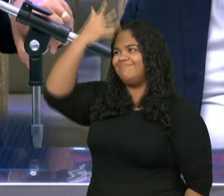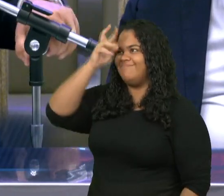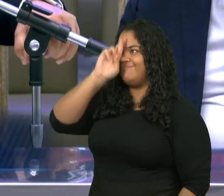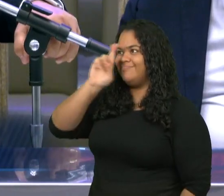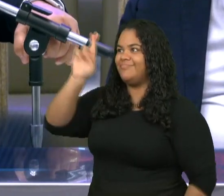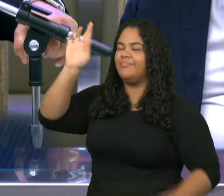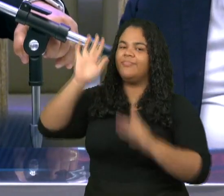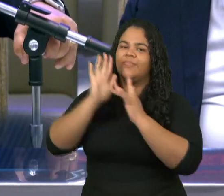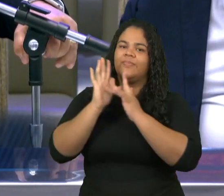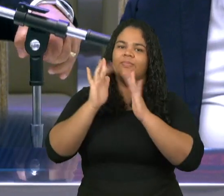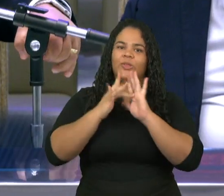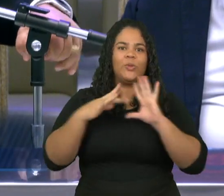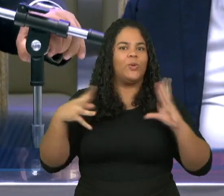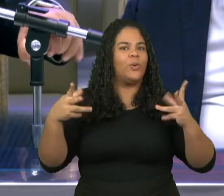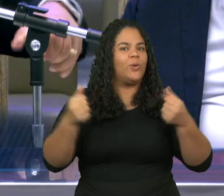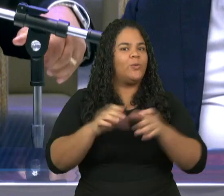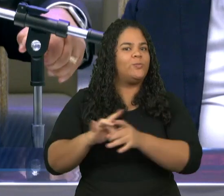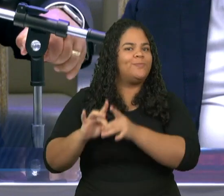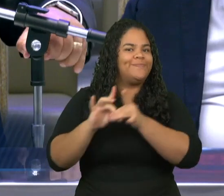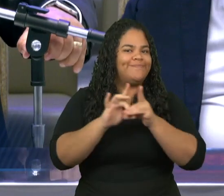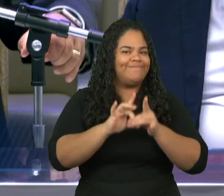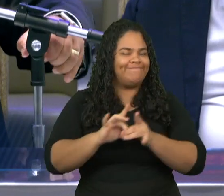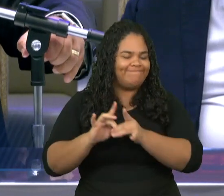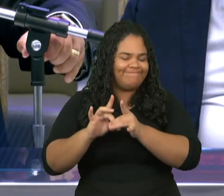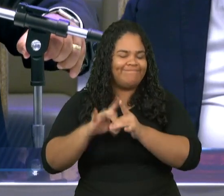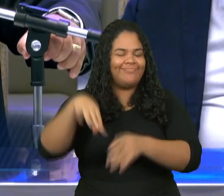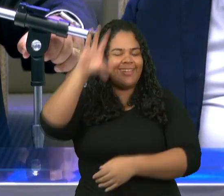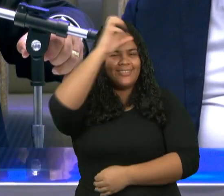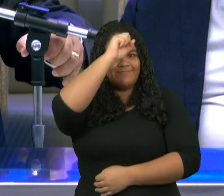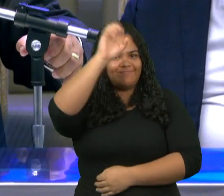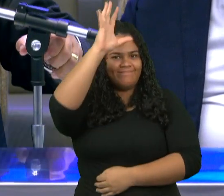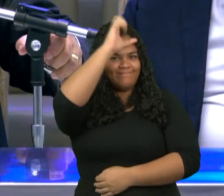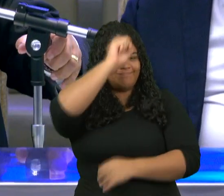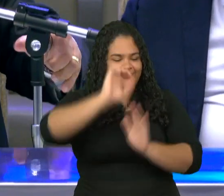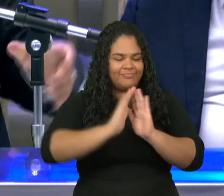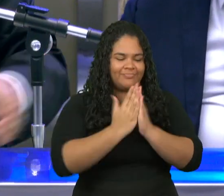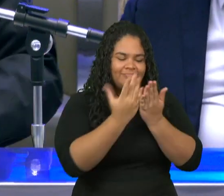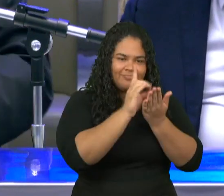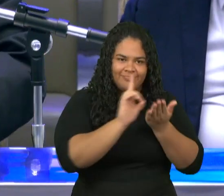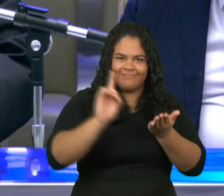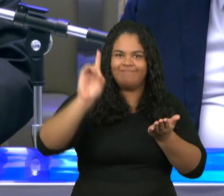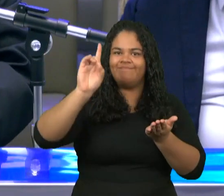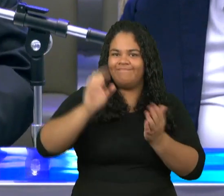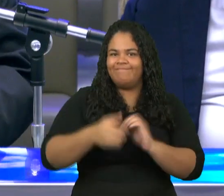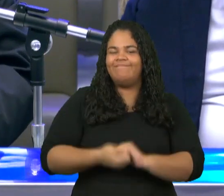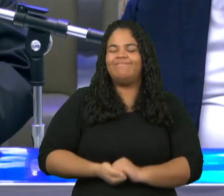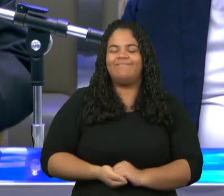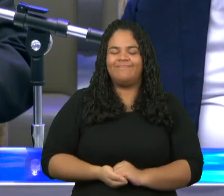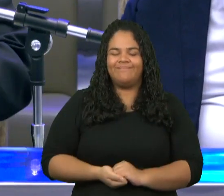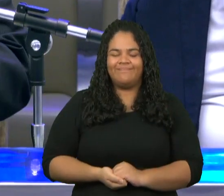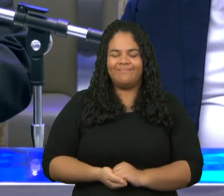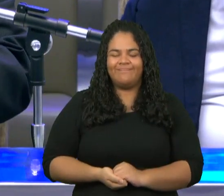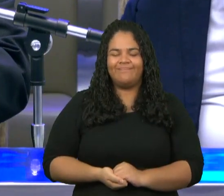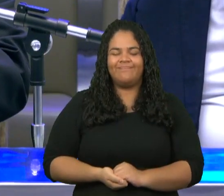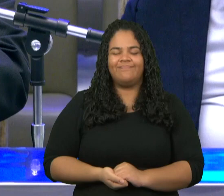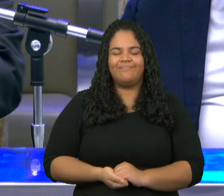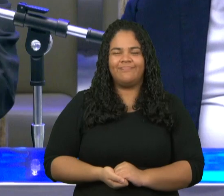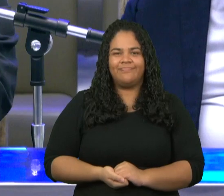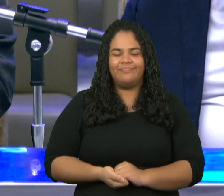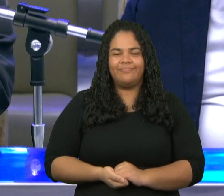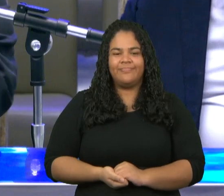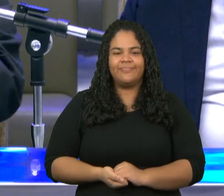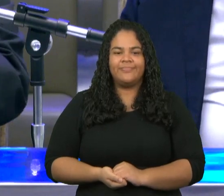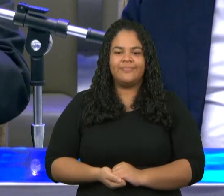para juntos meditar na Palavra de Deus, aprender na Sua Santa